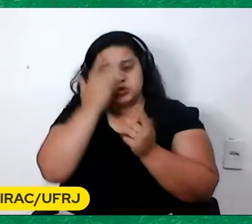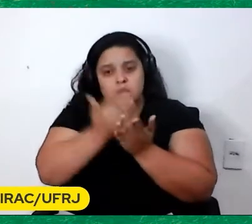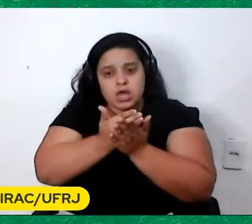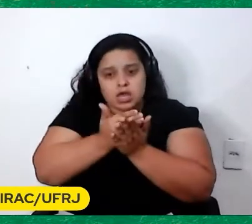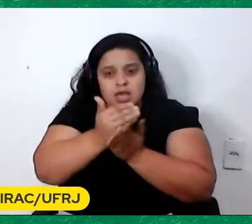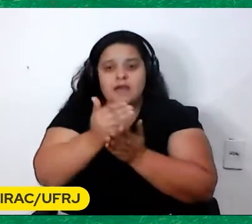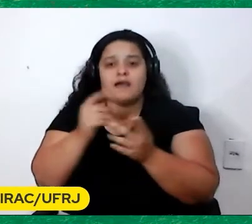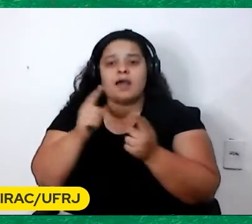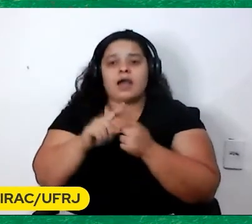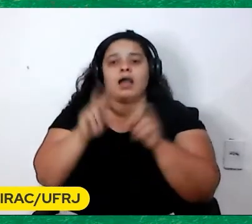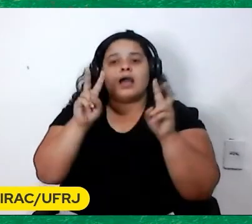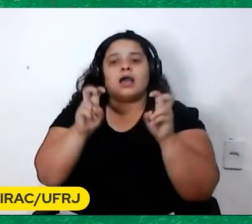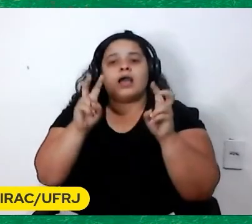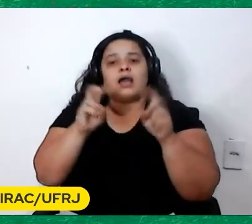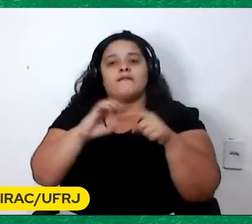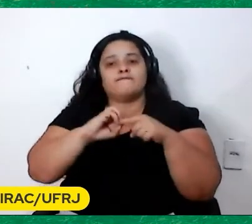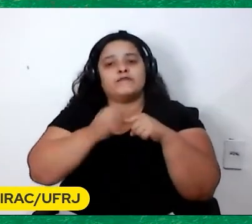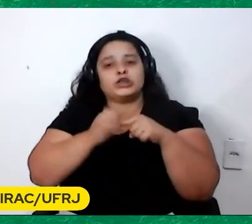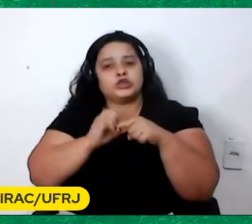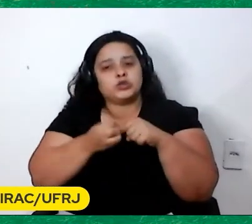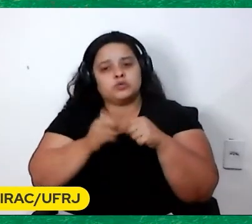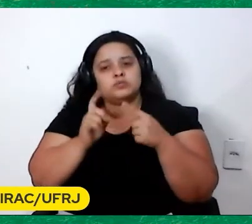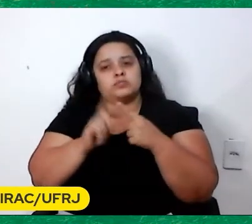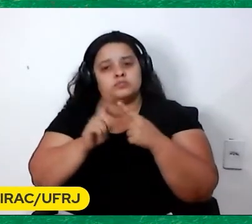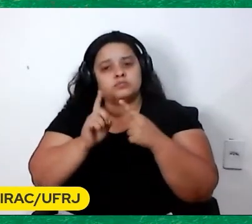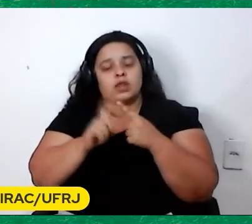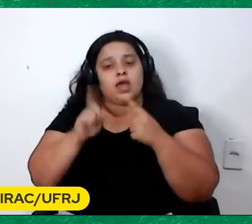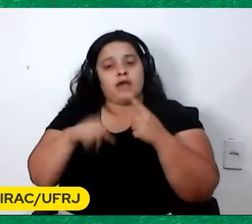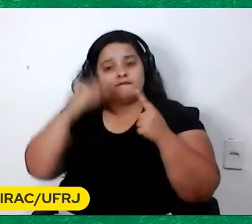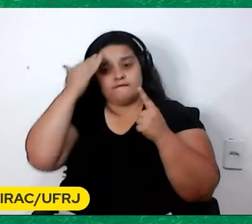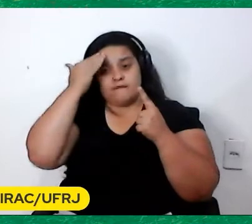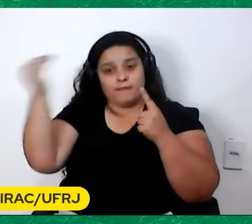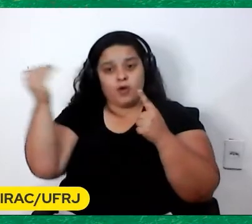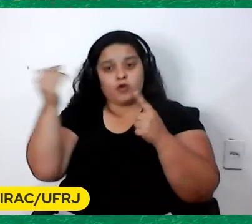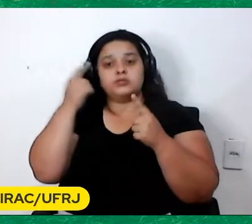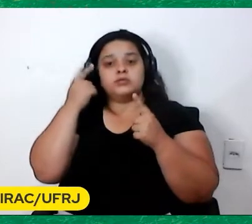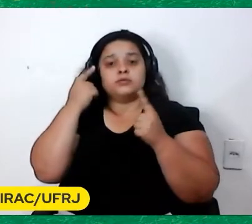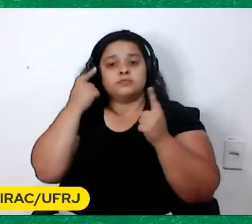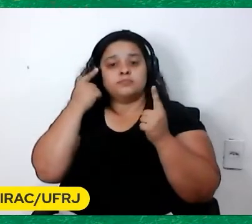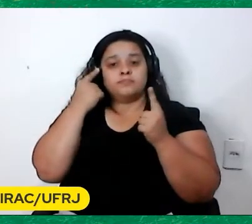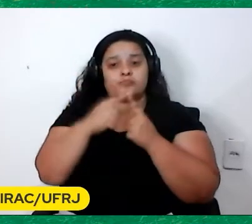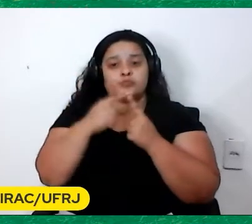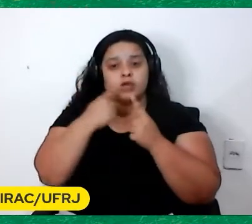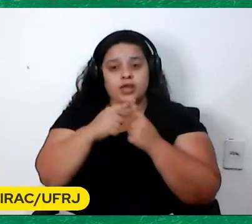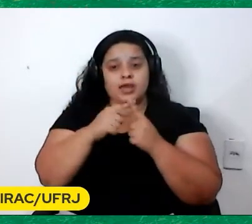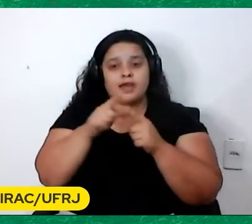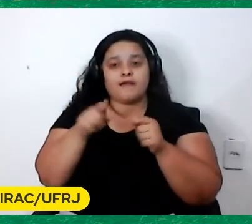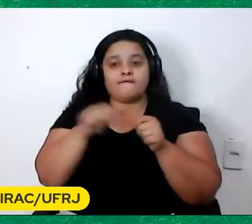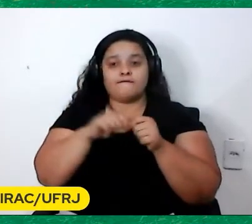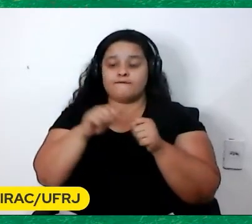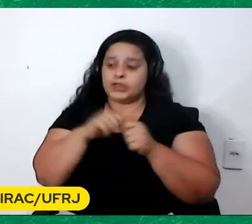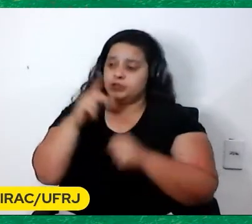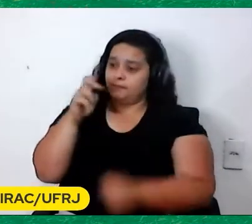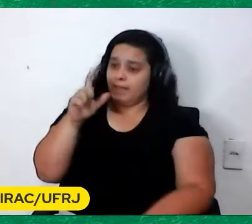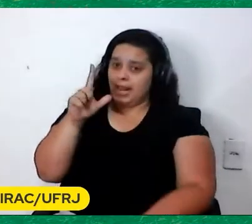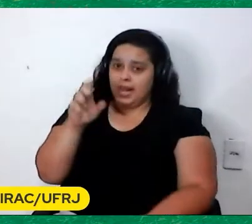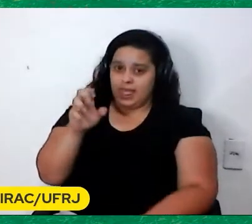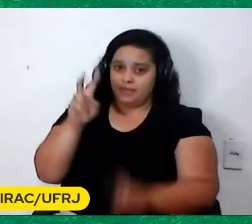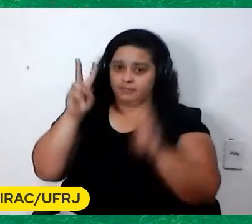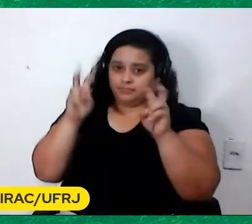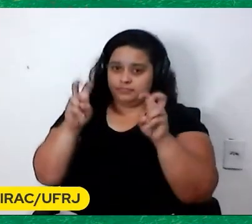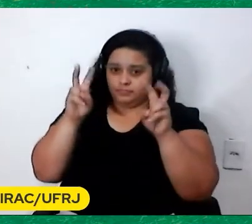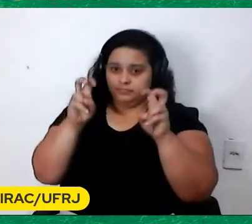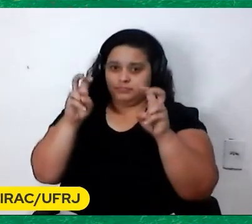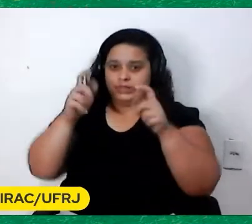Feijão O Luiz Carlos de Freitas Que tinha ficado famoso Porque num papel Ele tinha feito o papel Do Rei Pelé Do Pelé No filme O Rei